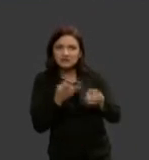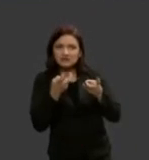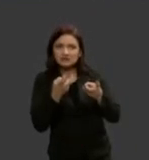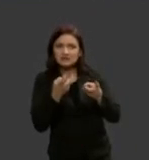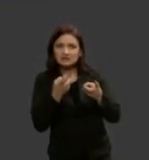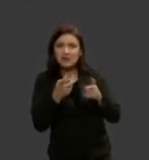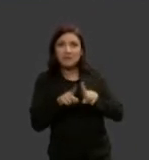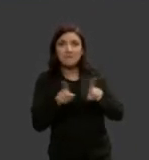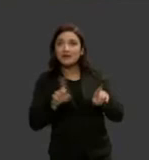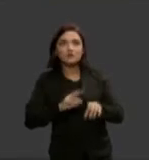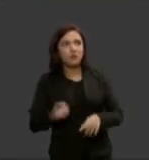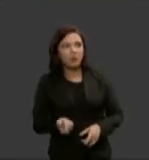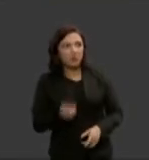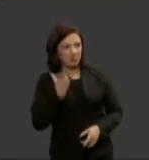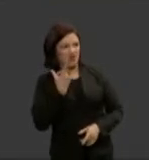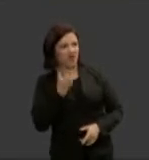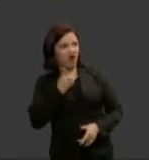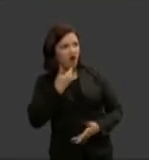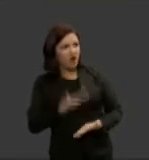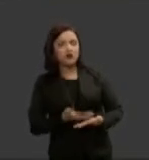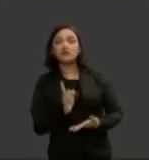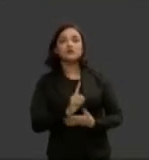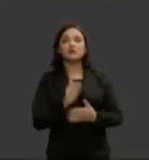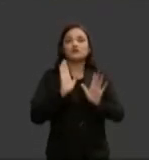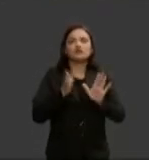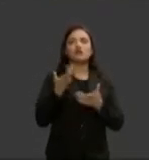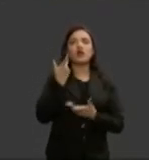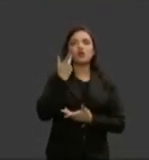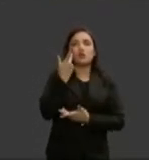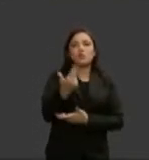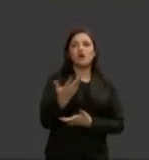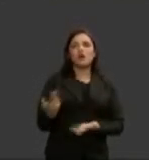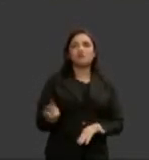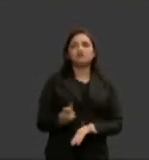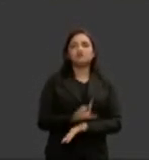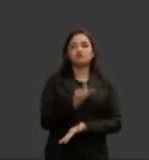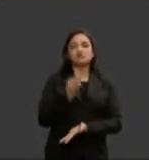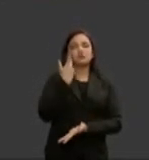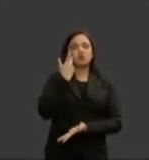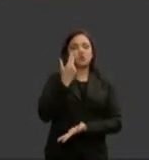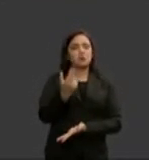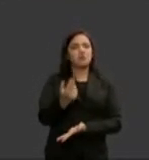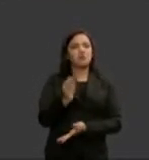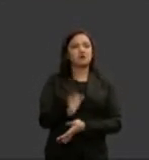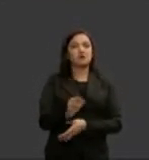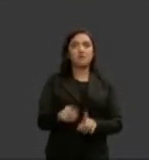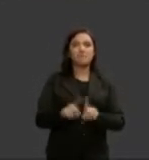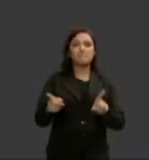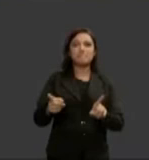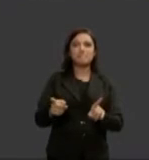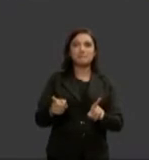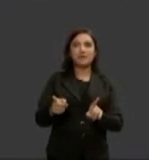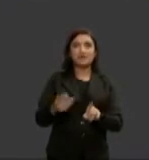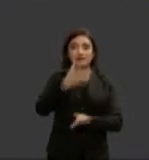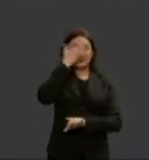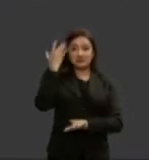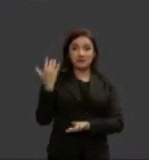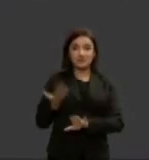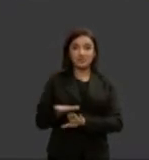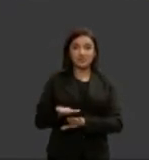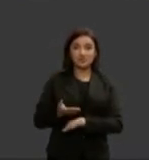estranheza e até com certo grau de naturalidade contudo os mais velhos e não tão velhos